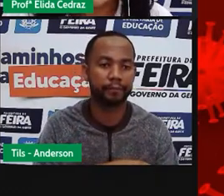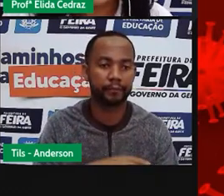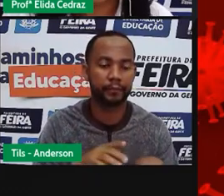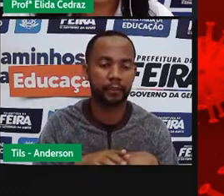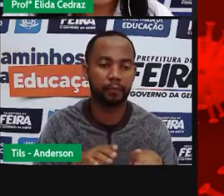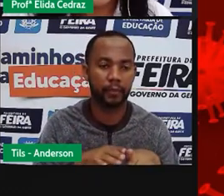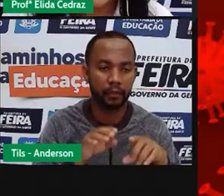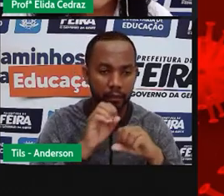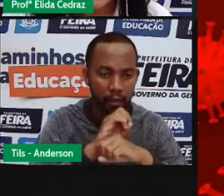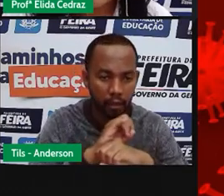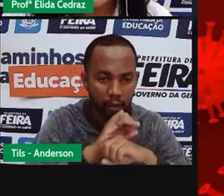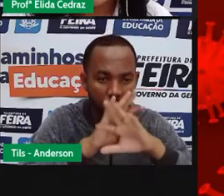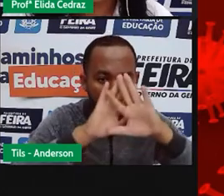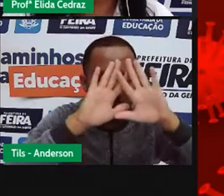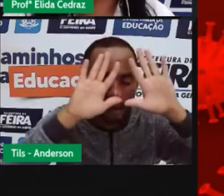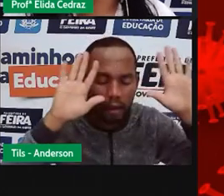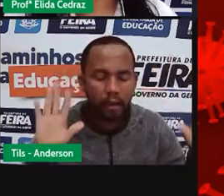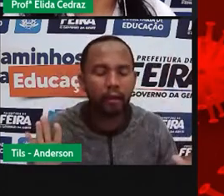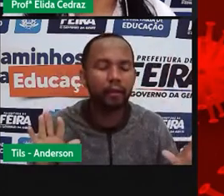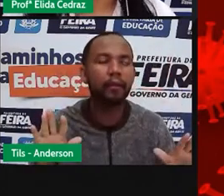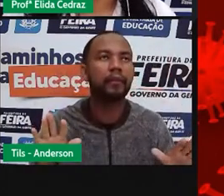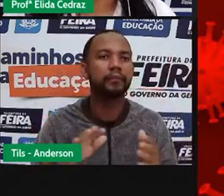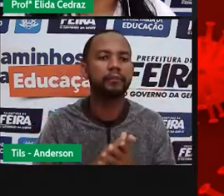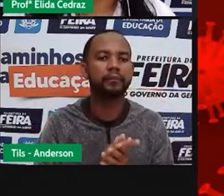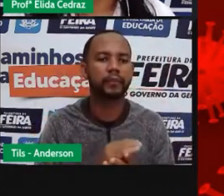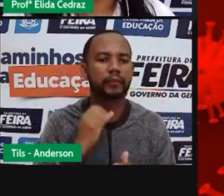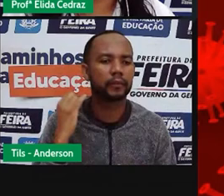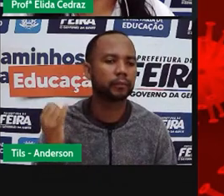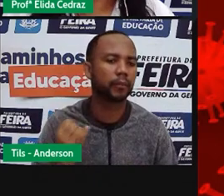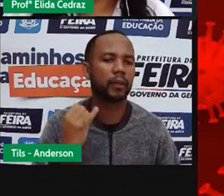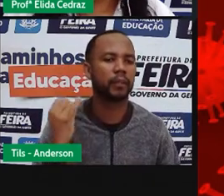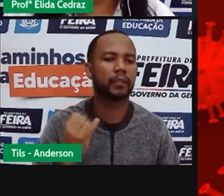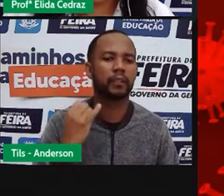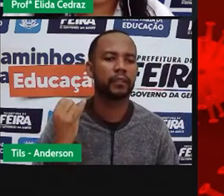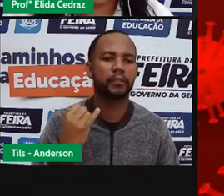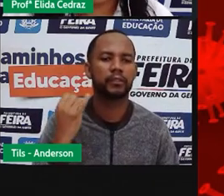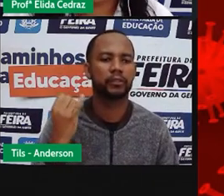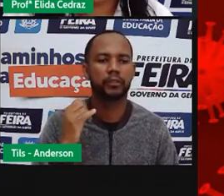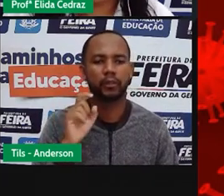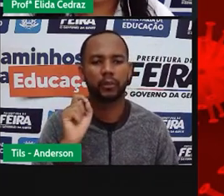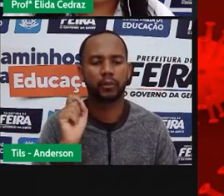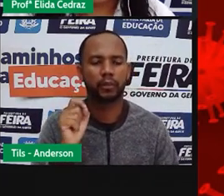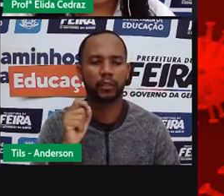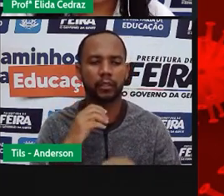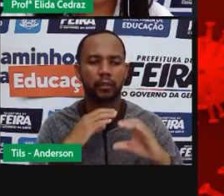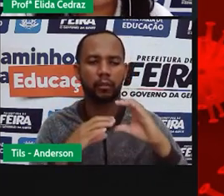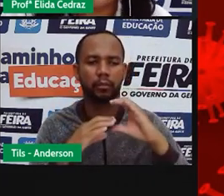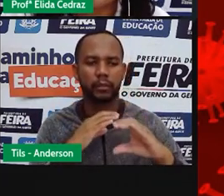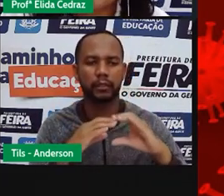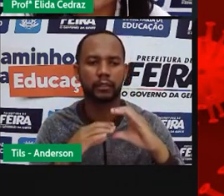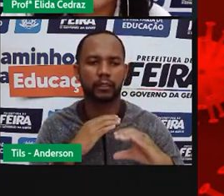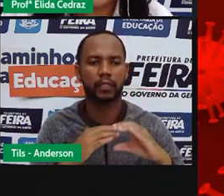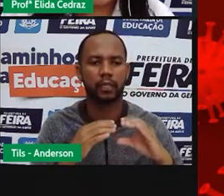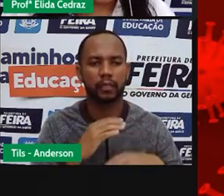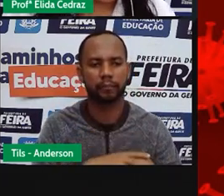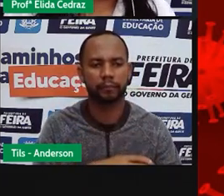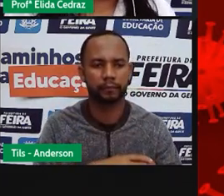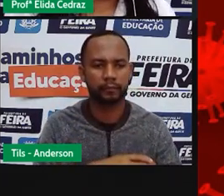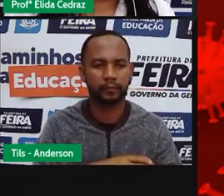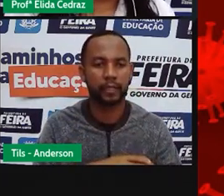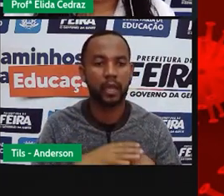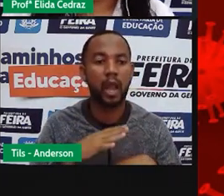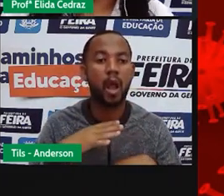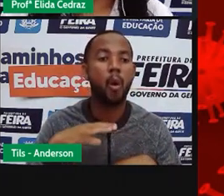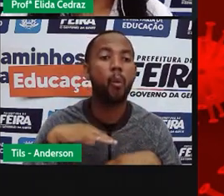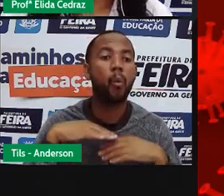clara, objetiva, o importante é comunicar. Qual foi a